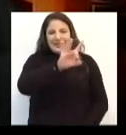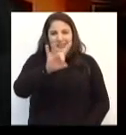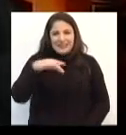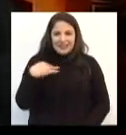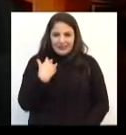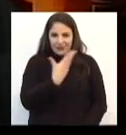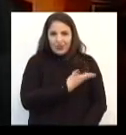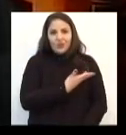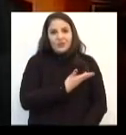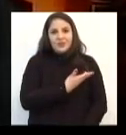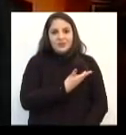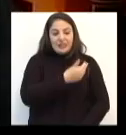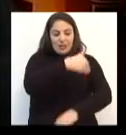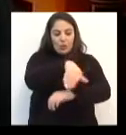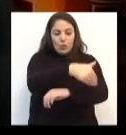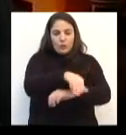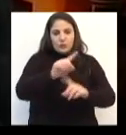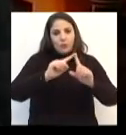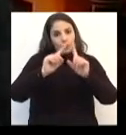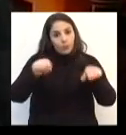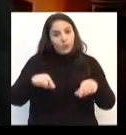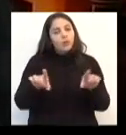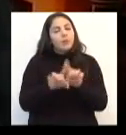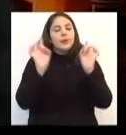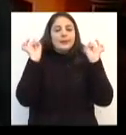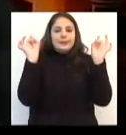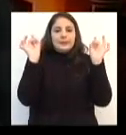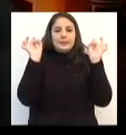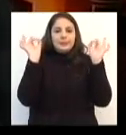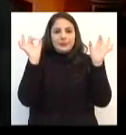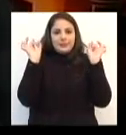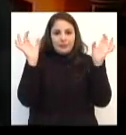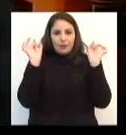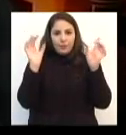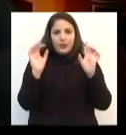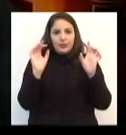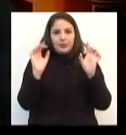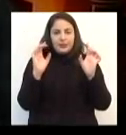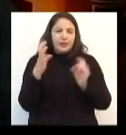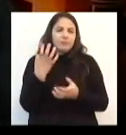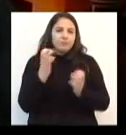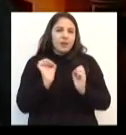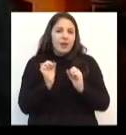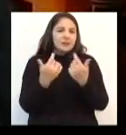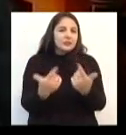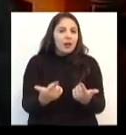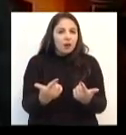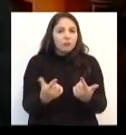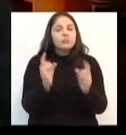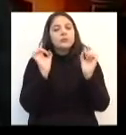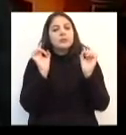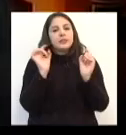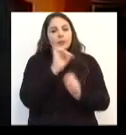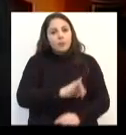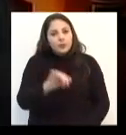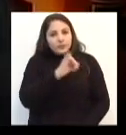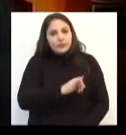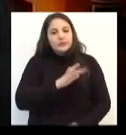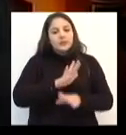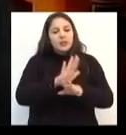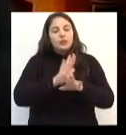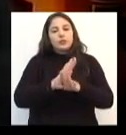nós nas vias públicas e, especialmente, a adotar atitudes pessoais que contribuam com a